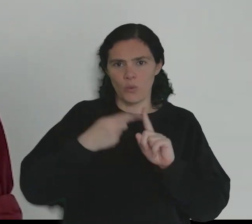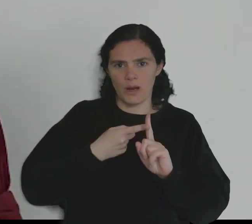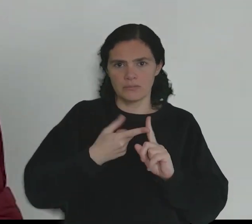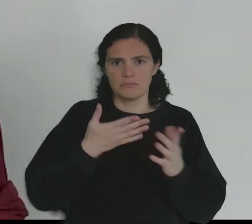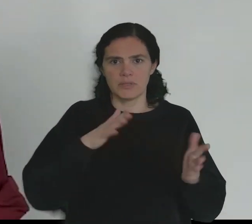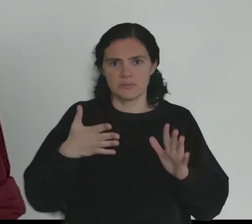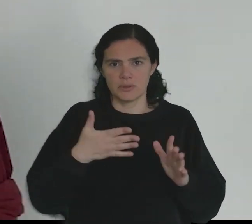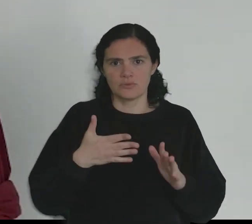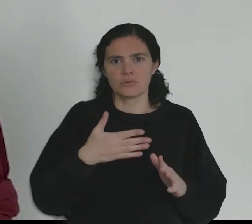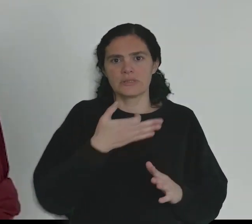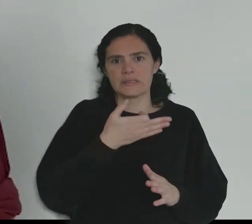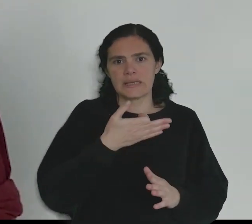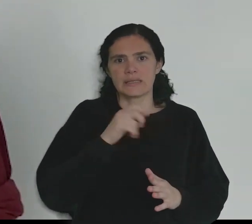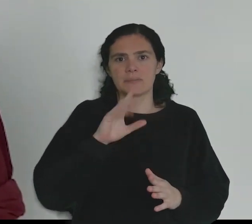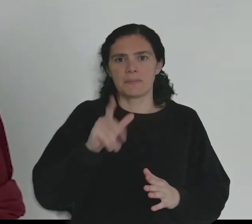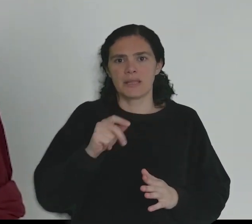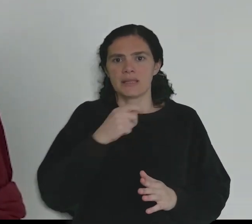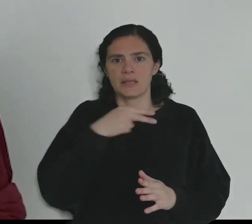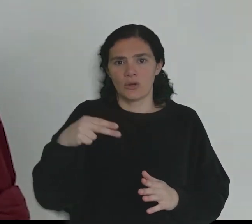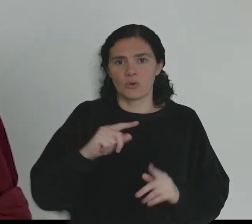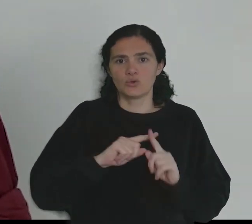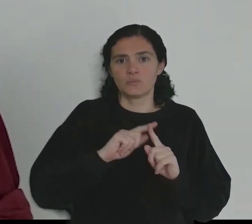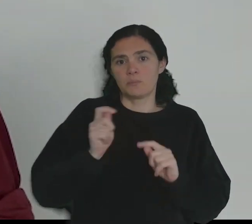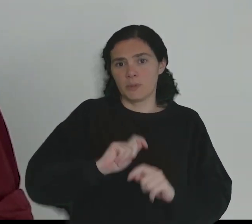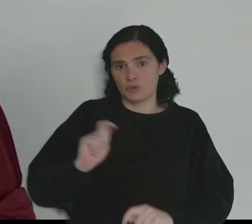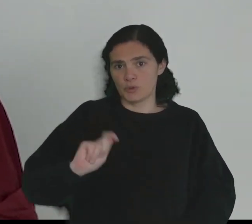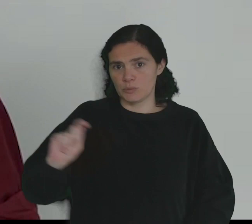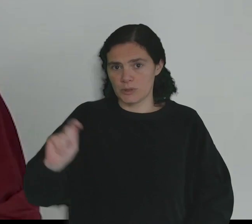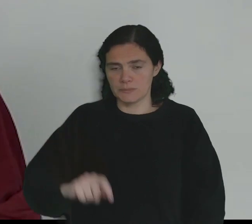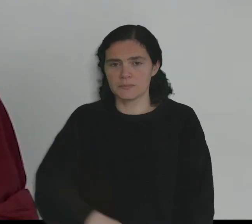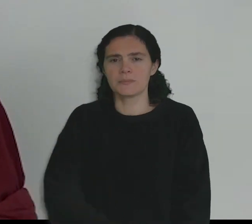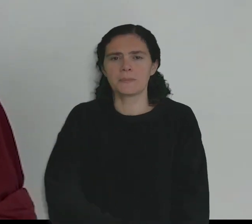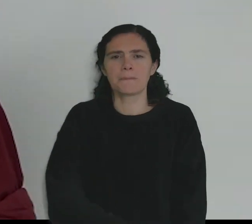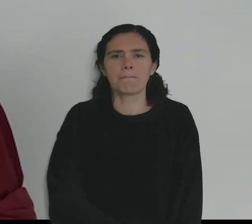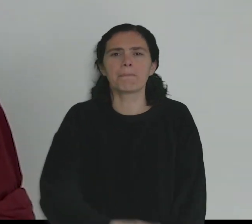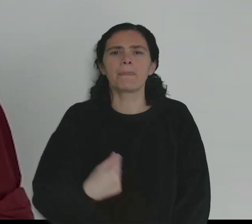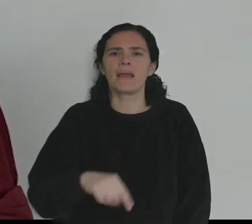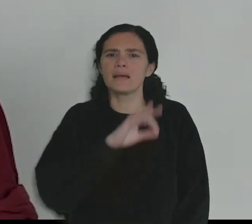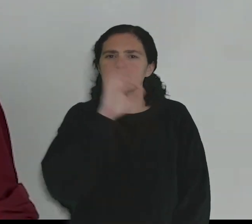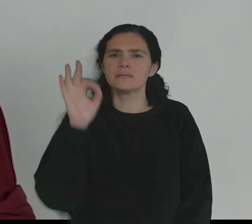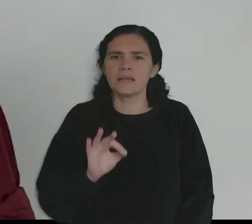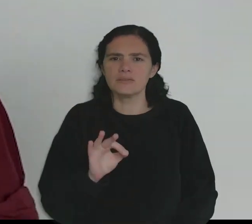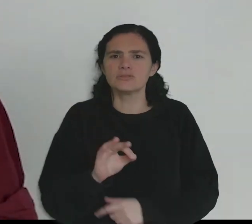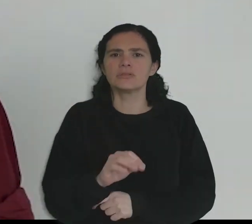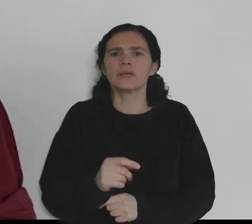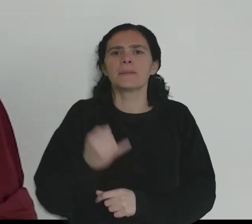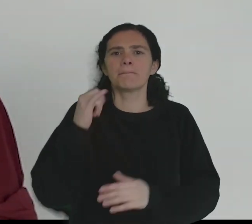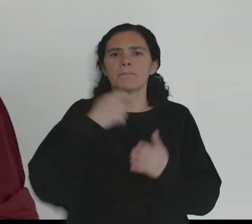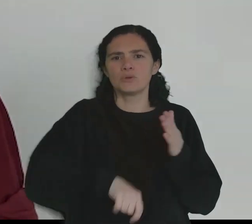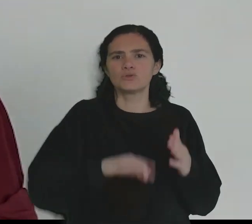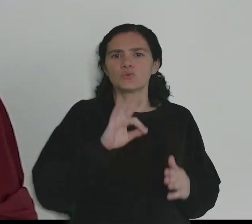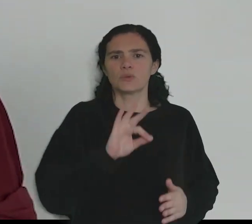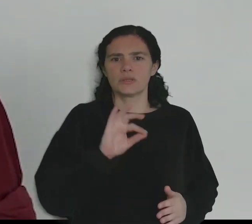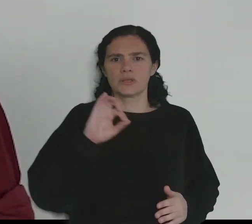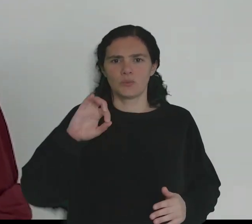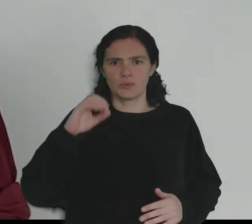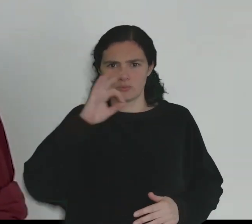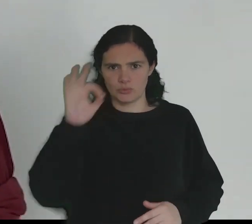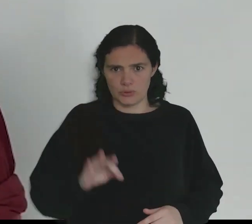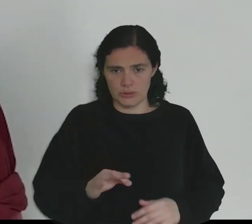rendimento anual, é qualquer coisa de cerca de 7 mil euros de rendimento mensal, e tem uma taxa marginal de imposto de